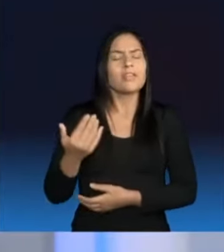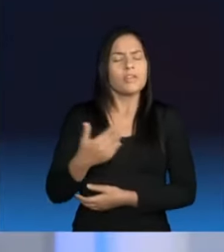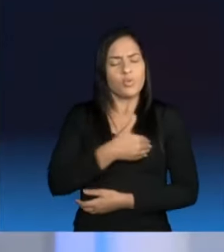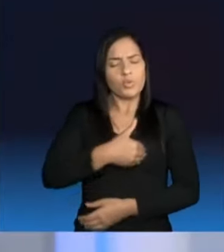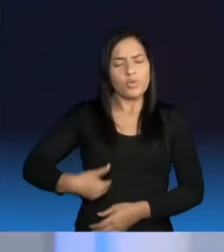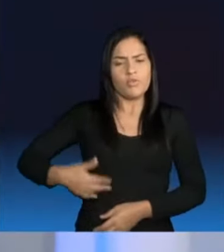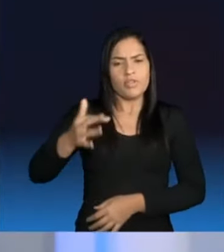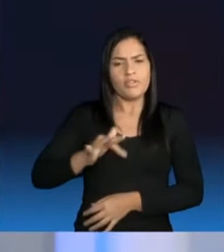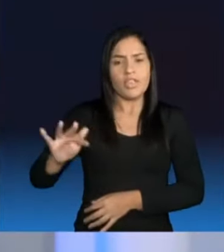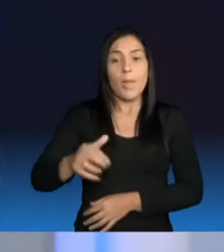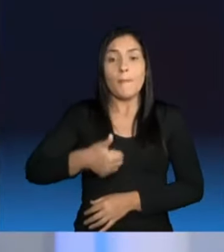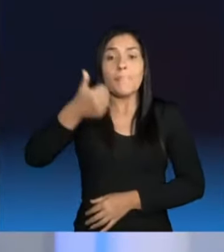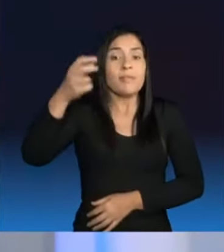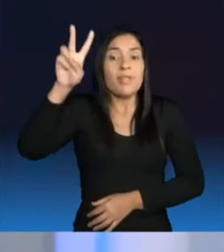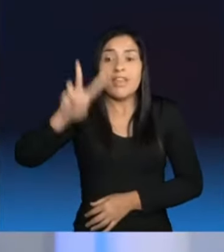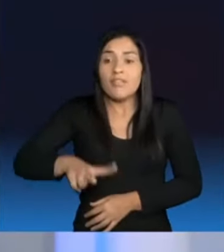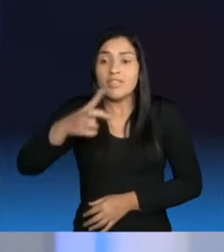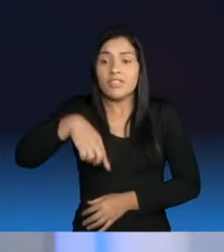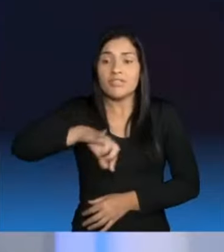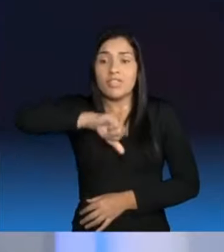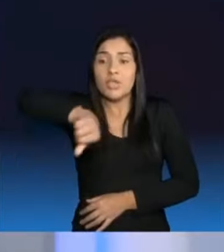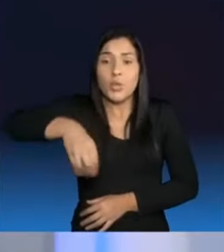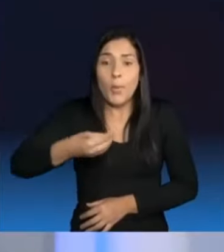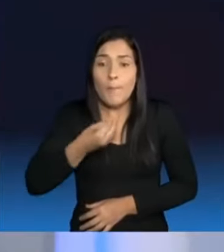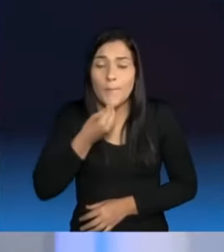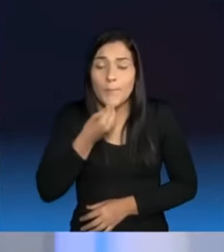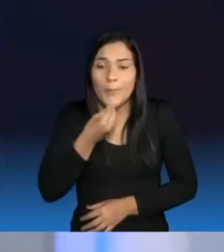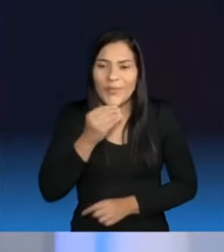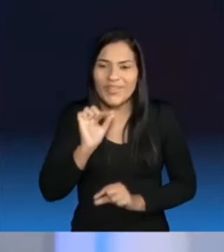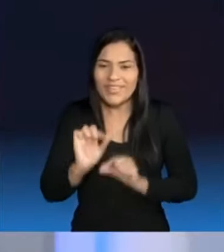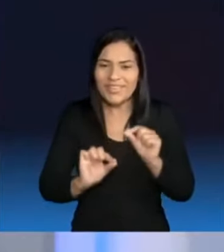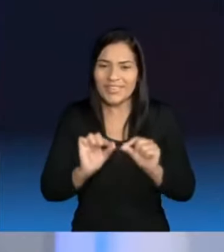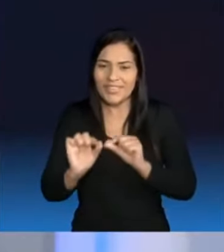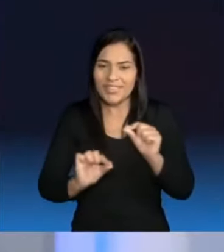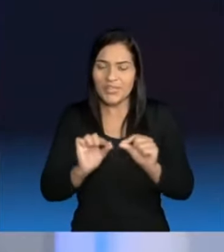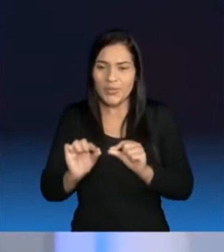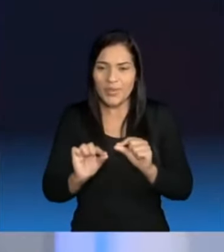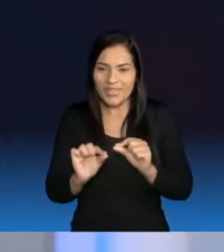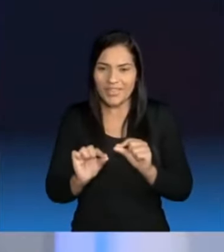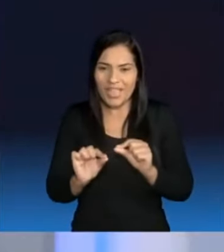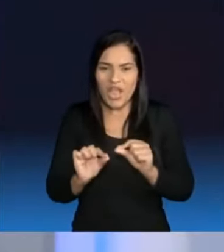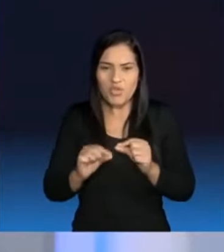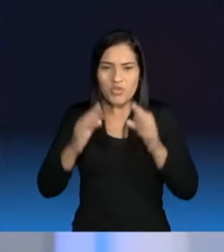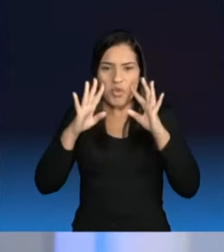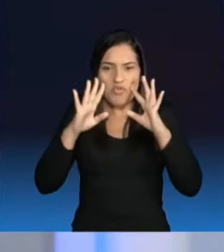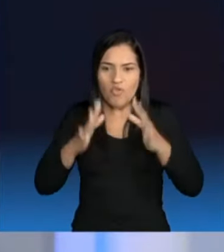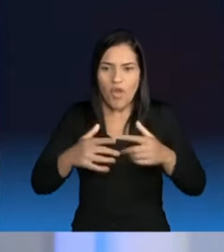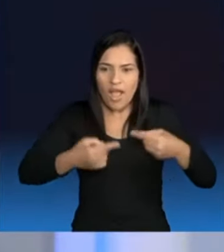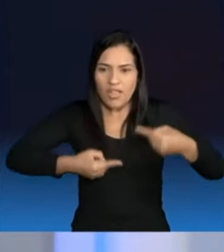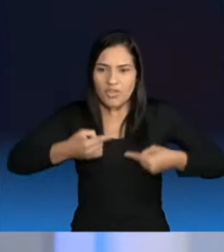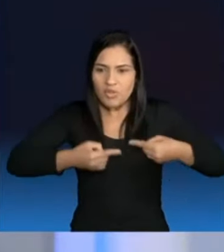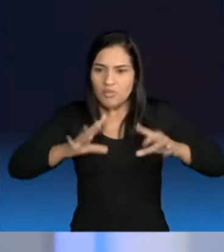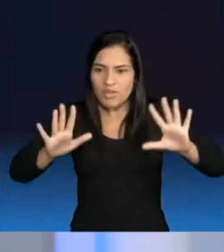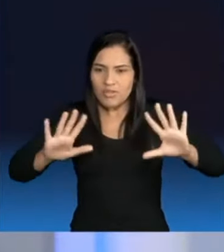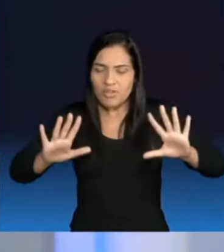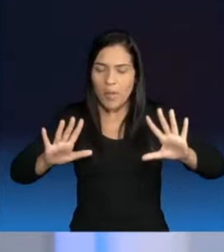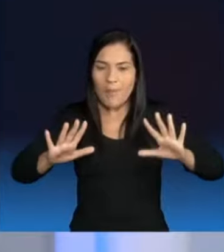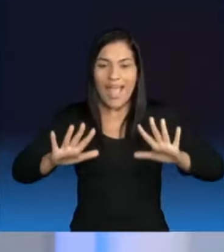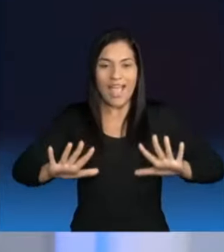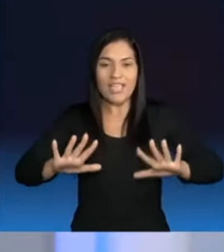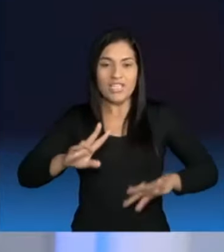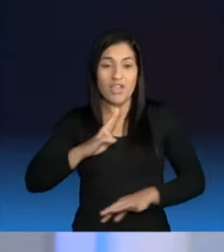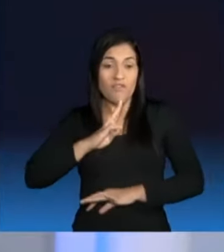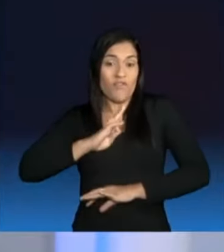oportunidade de ter um alinhamento, e eu não me refiro a um alinhamento político e ideológico, mas de vontade de trabalhar. Hoje